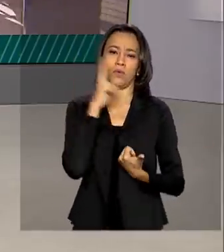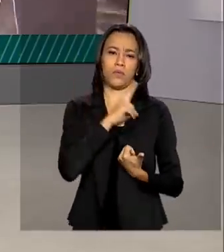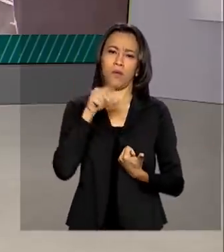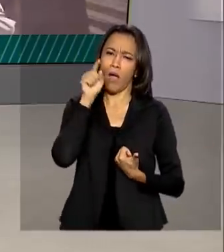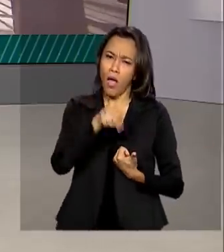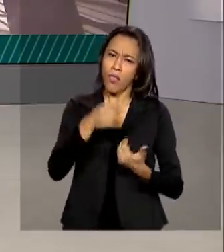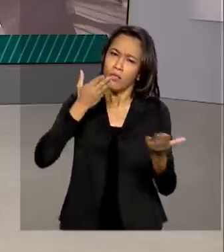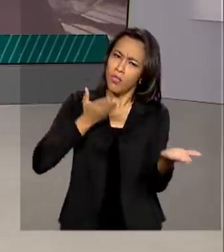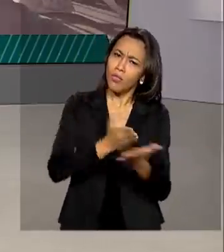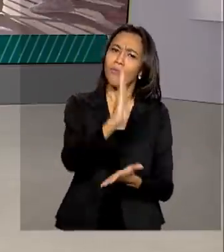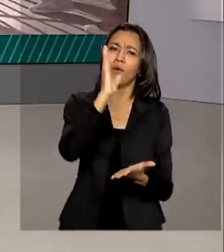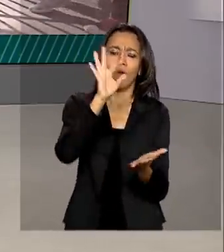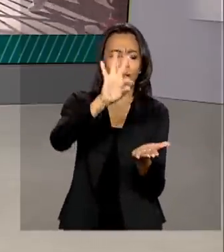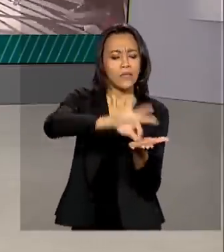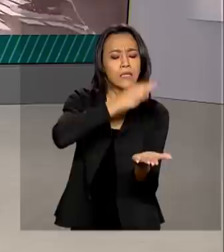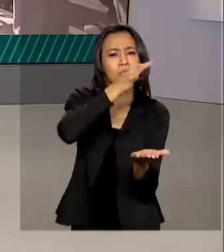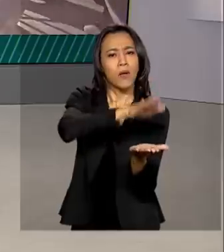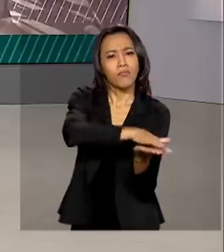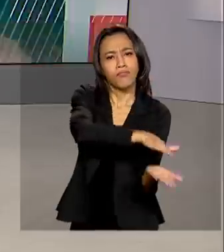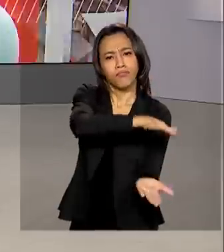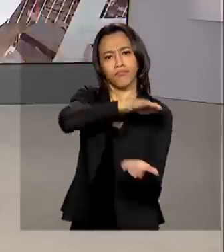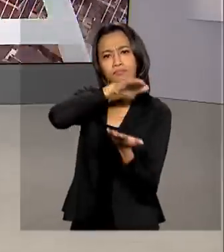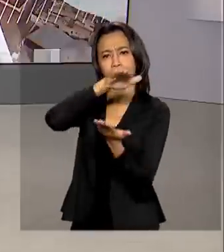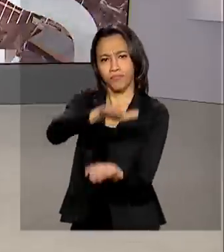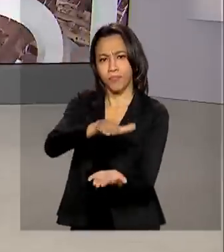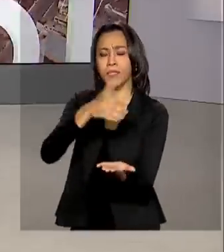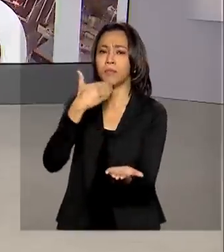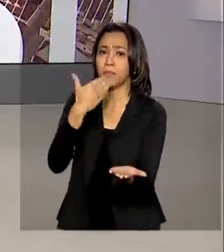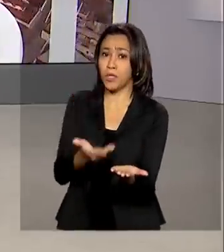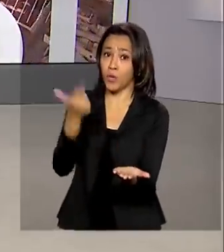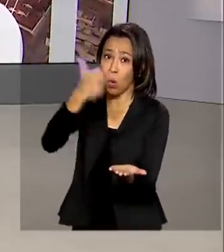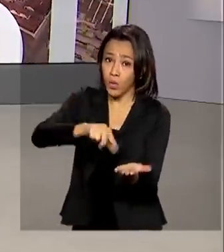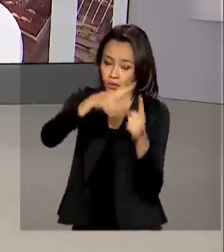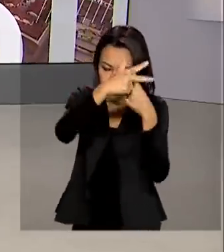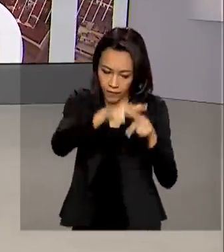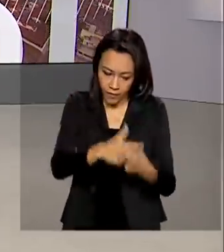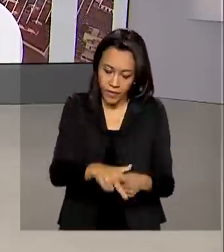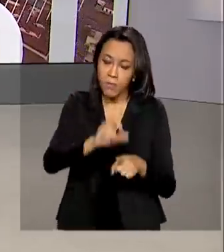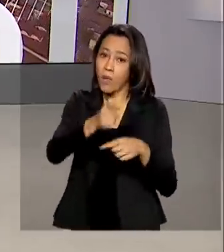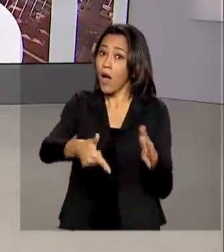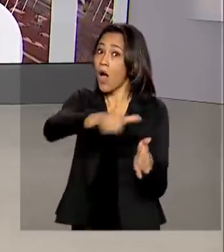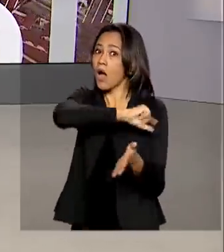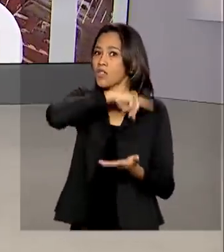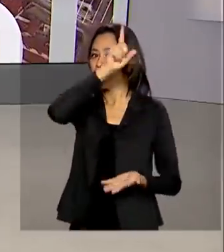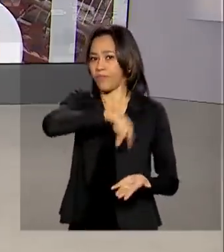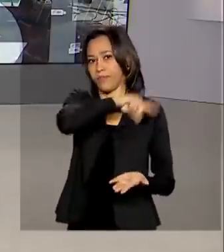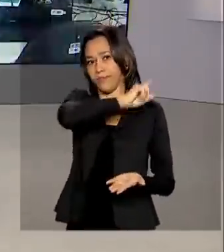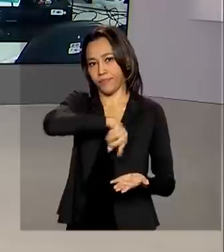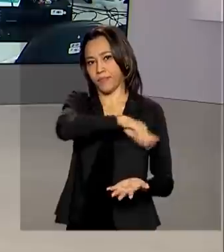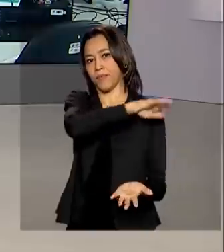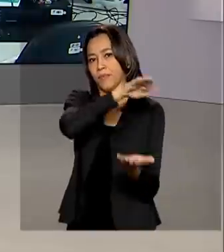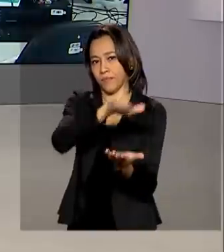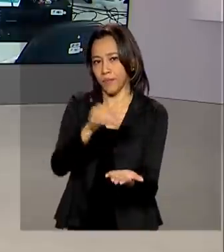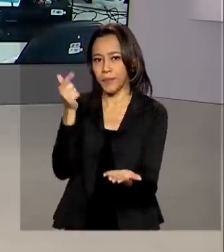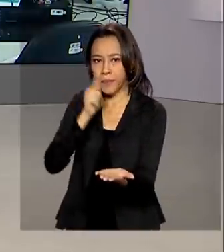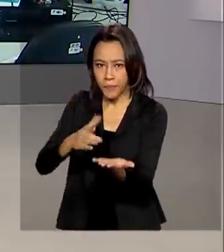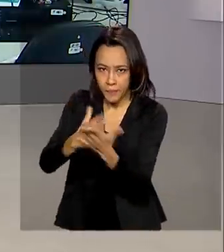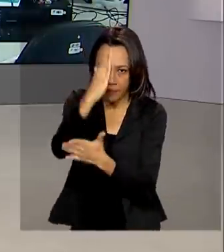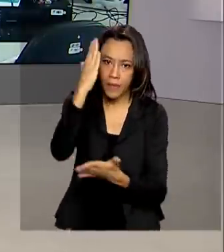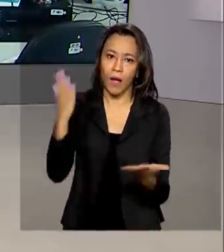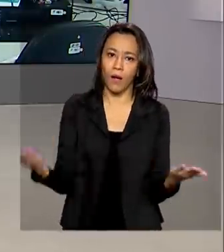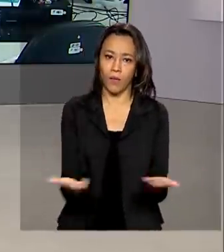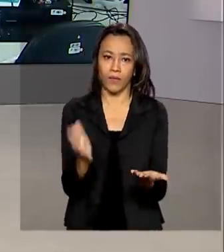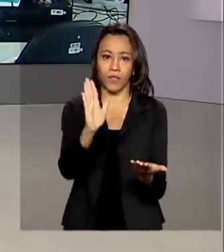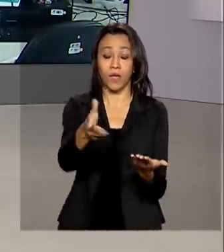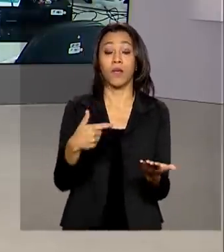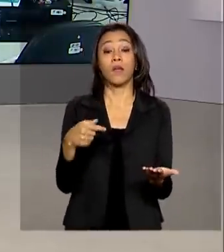aprovados e trabalhadores que entraram com recurso depois de ter o pedido suspenso. Vamos ao Rio de Janeiro, Cláudia Boiunga conta pra gente.